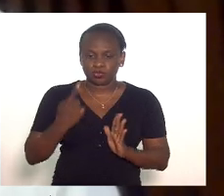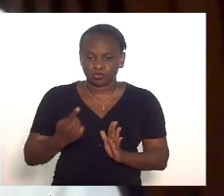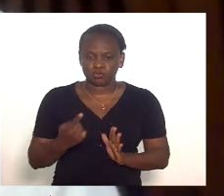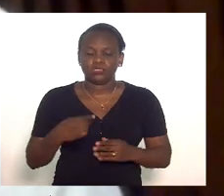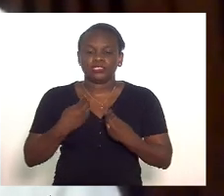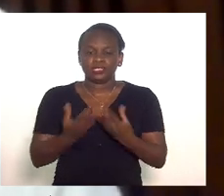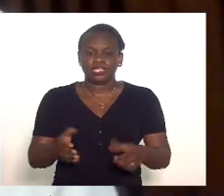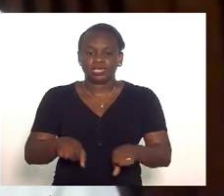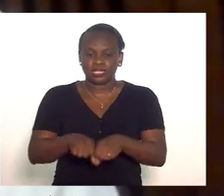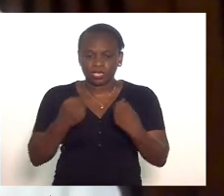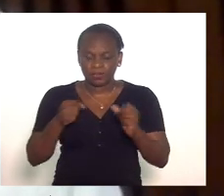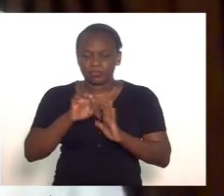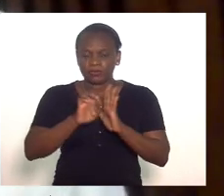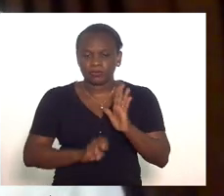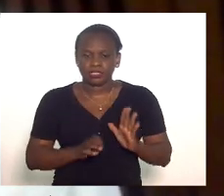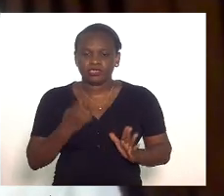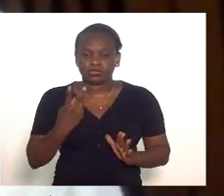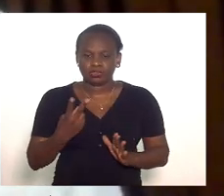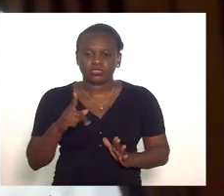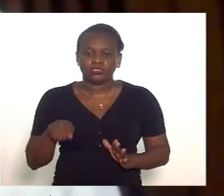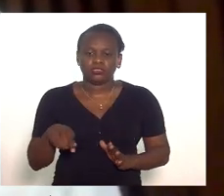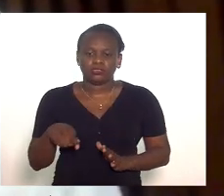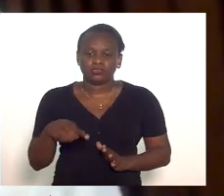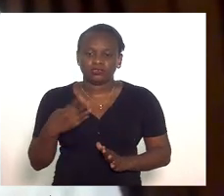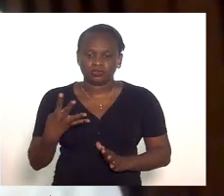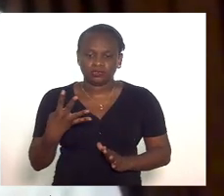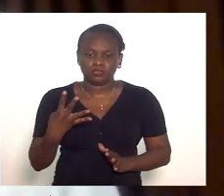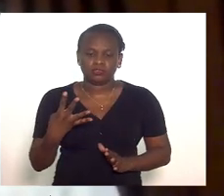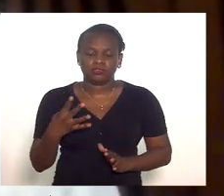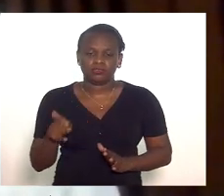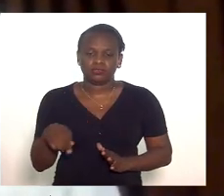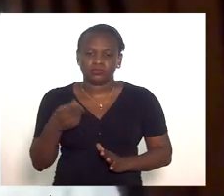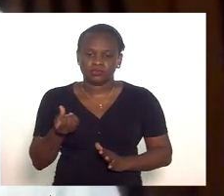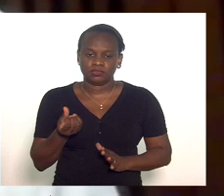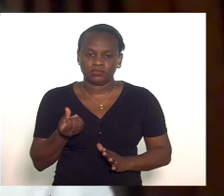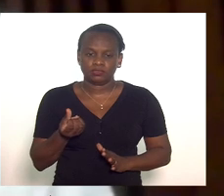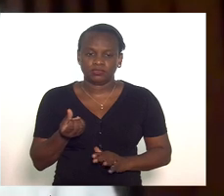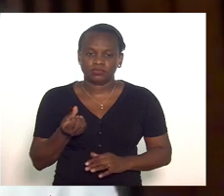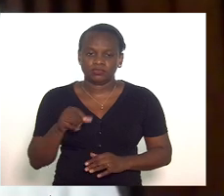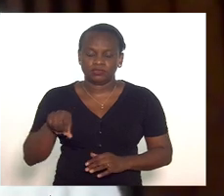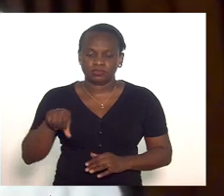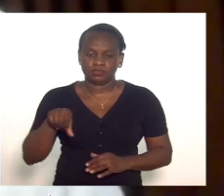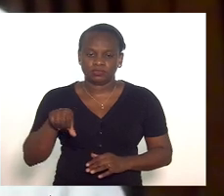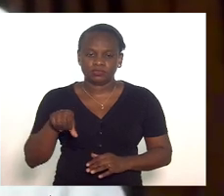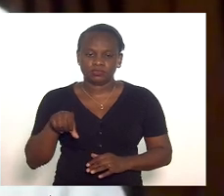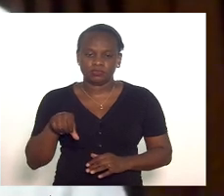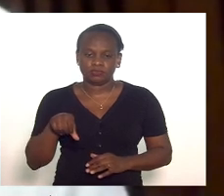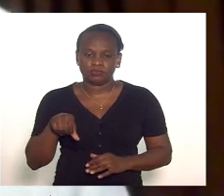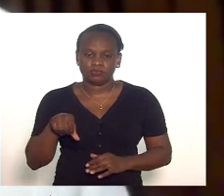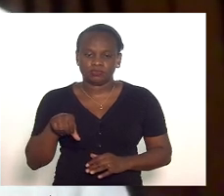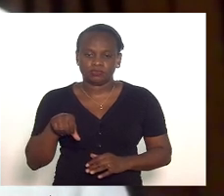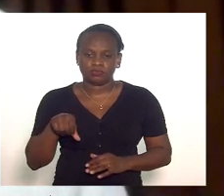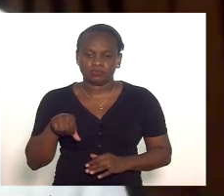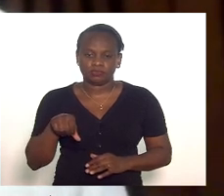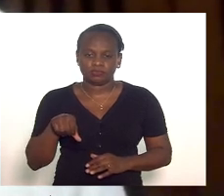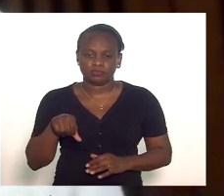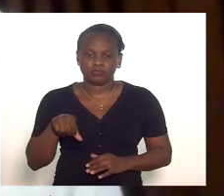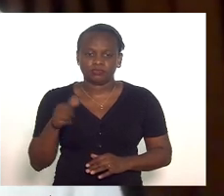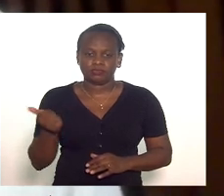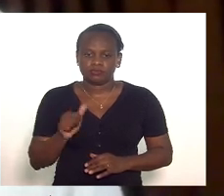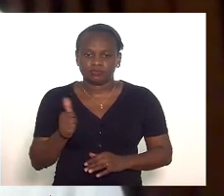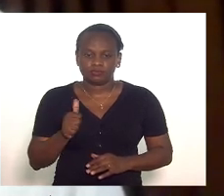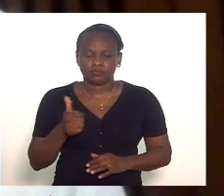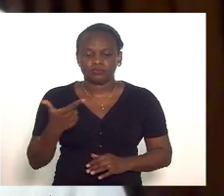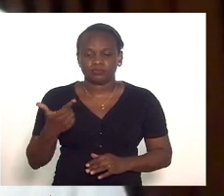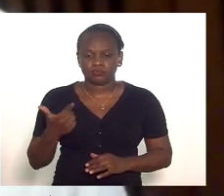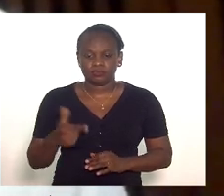prejudicabilidade das emendas 2, 4, 6, 9, 11